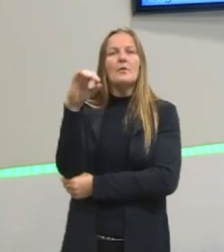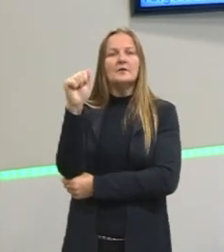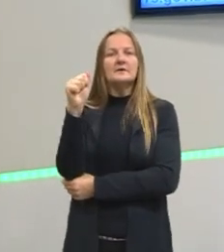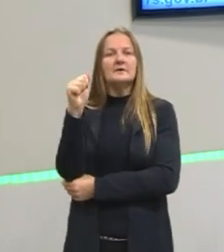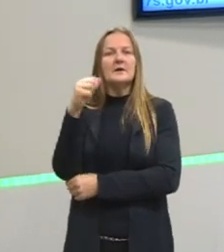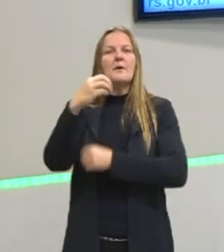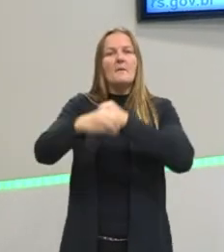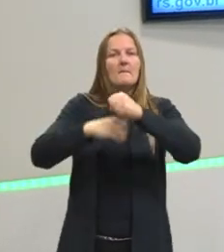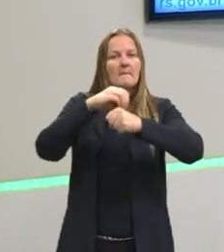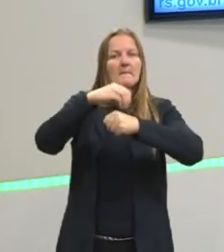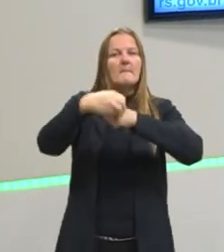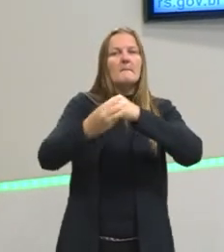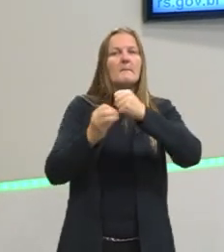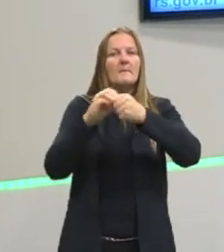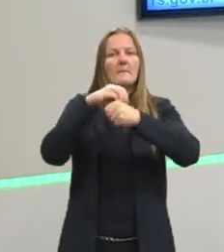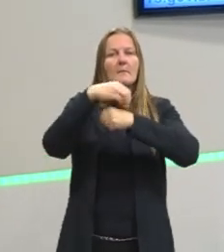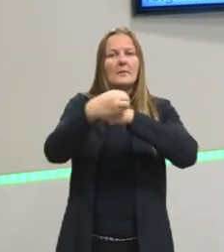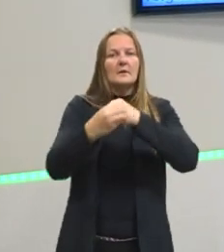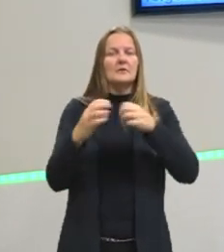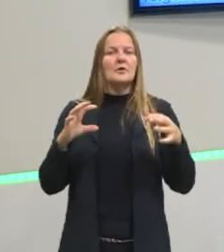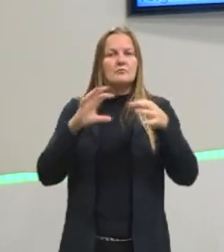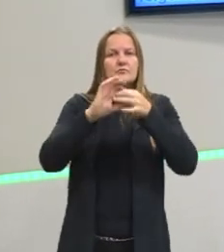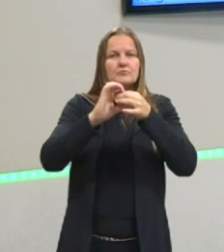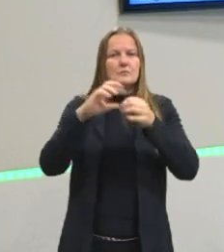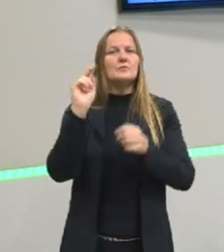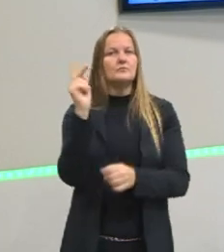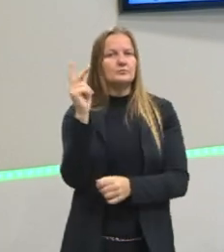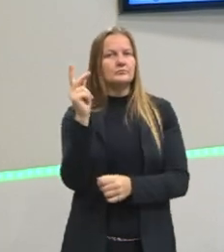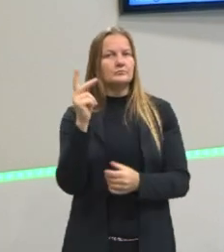moléculas que acabam tendo essas ligações além de hidrogênio.